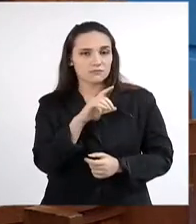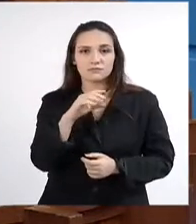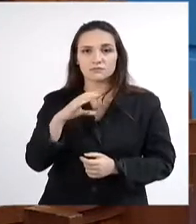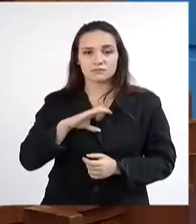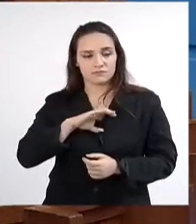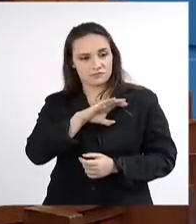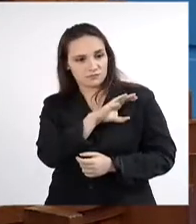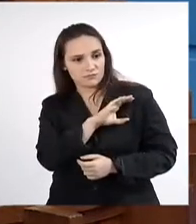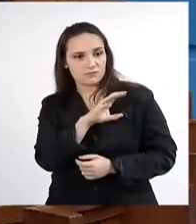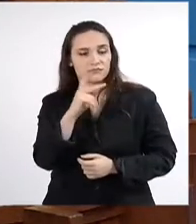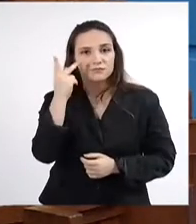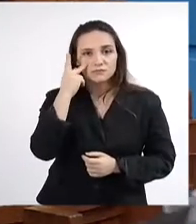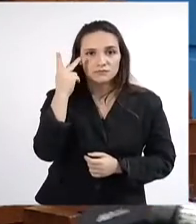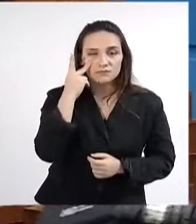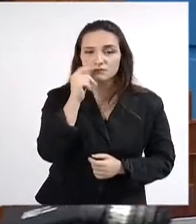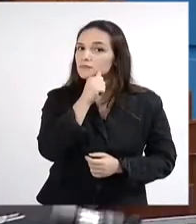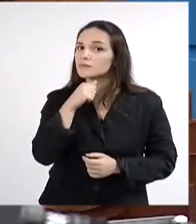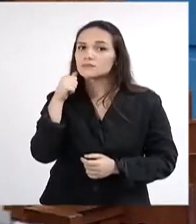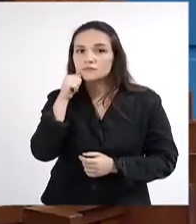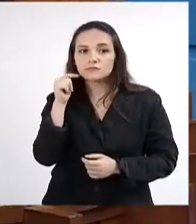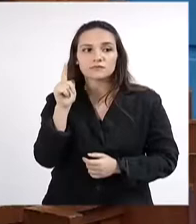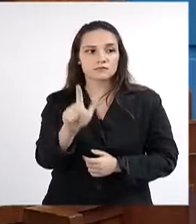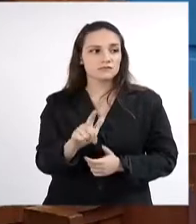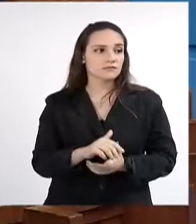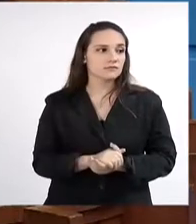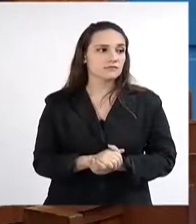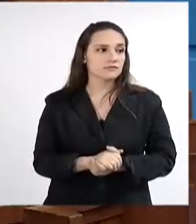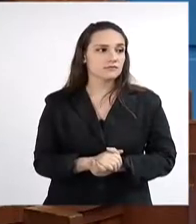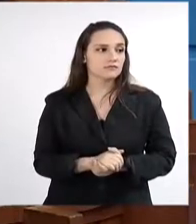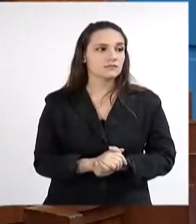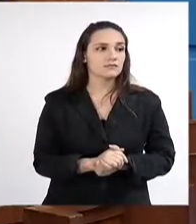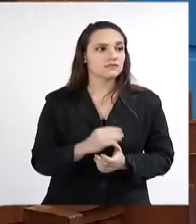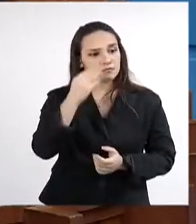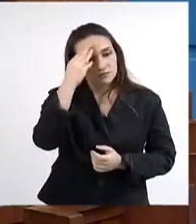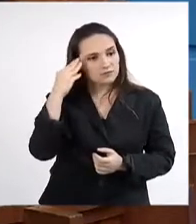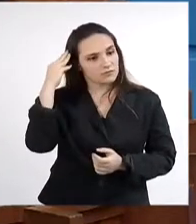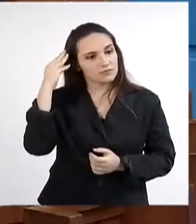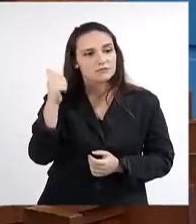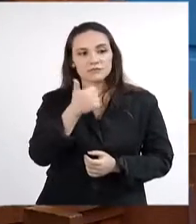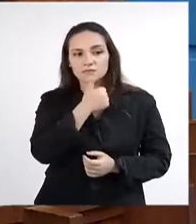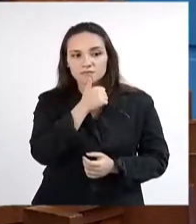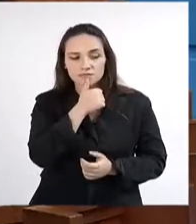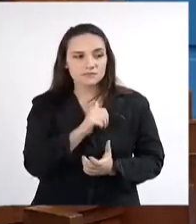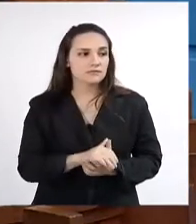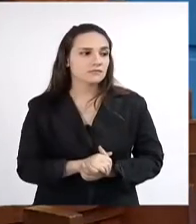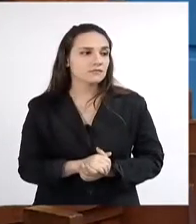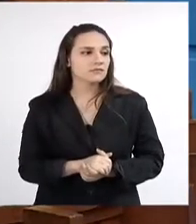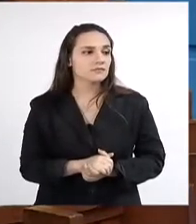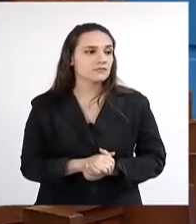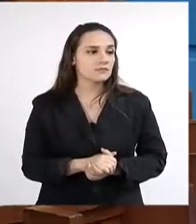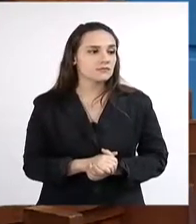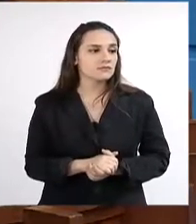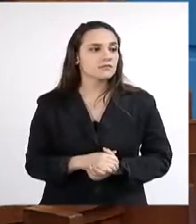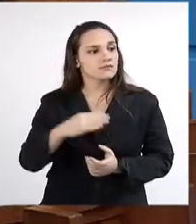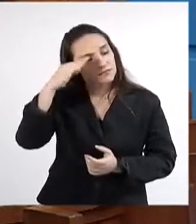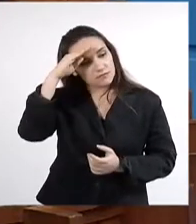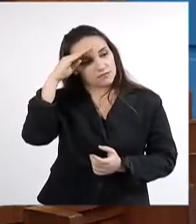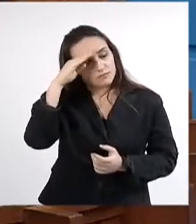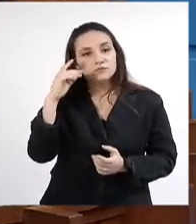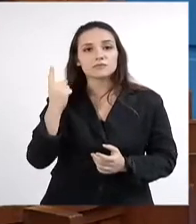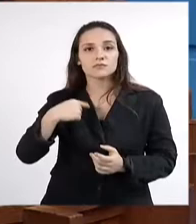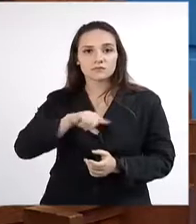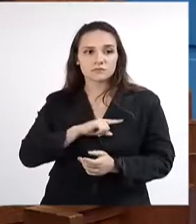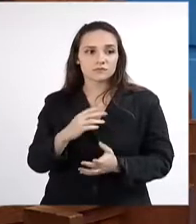deputado Pedro Kemp, Antônio Vaz, Lucas de Limas, Evander, Neno Razuck, Cabalmi, para